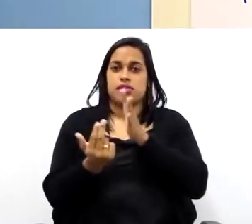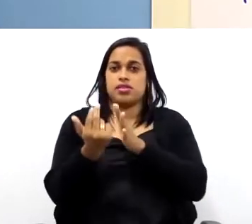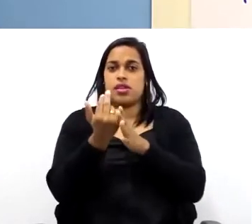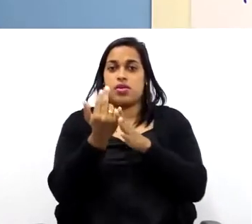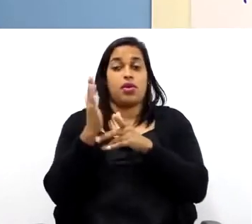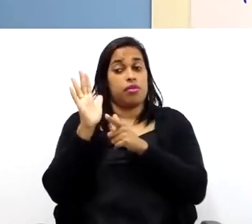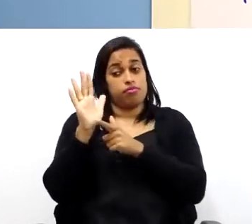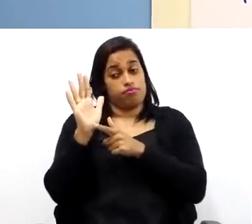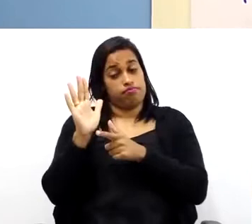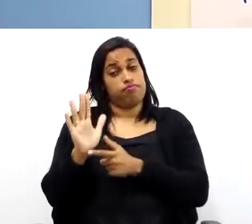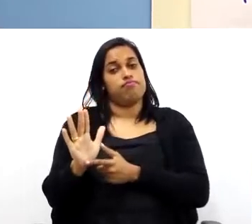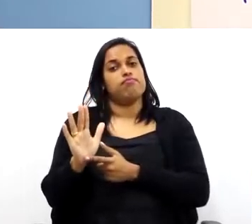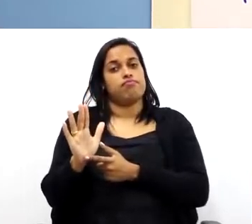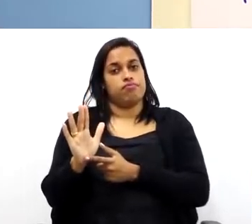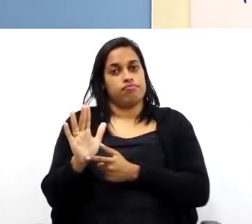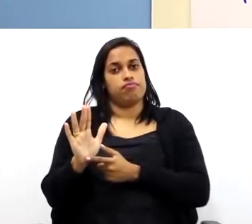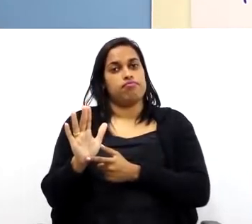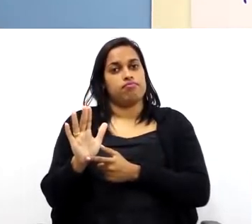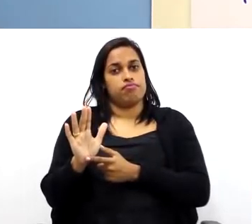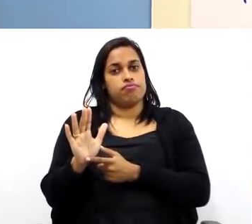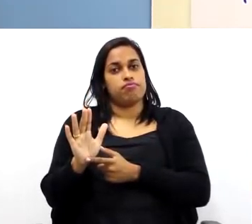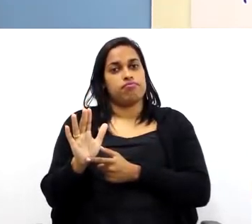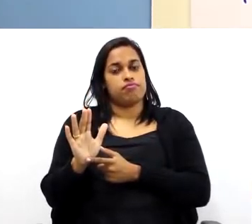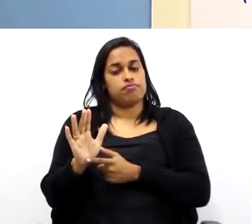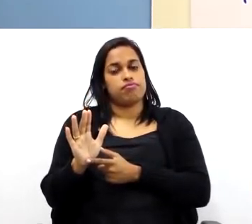tracejadas.